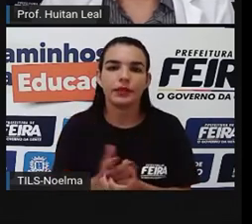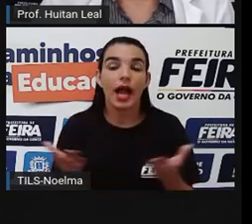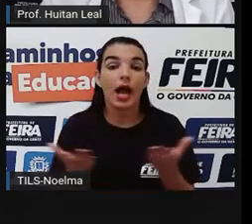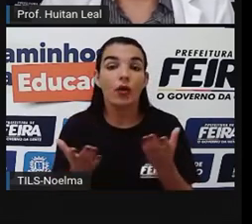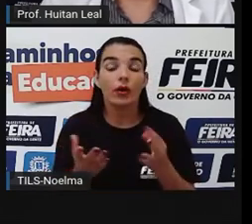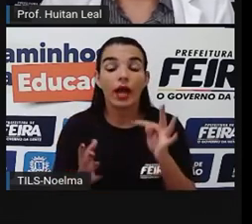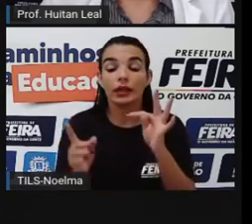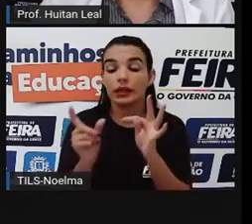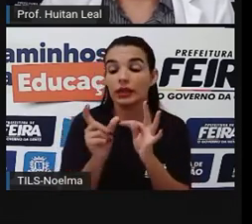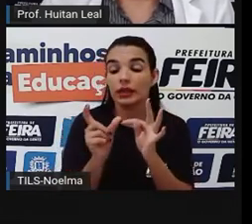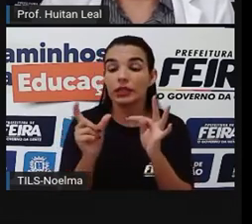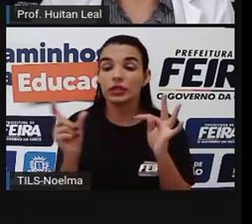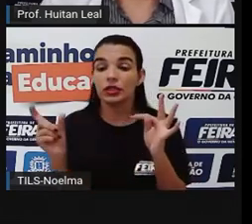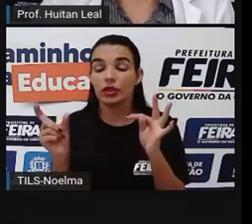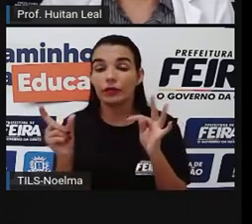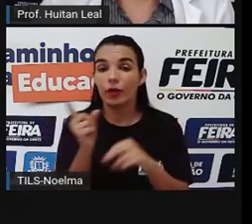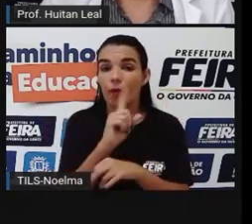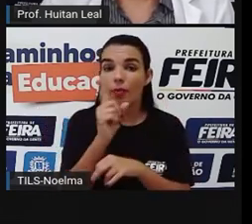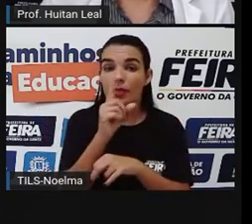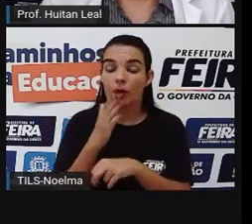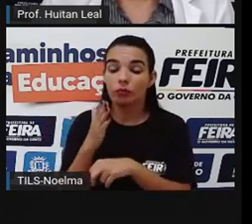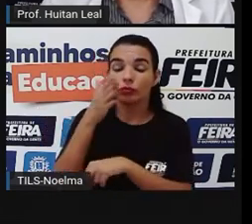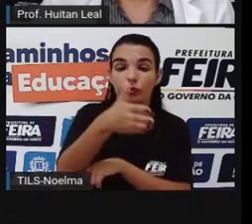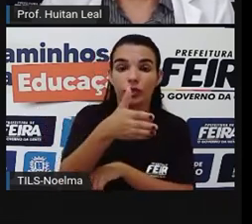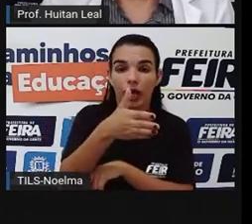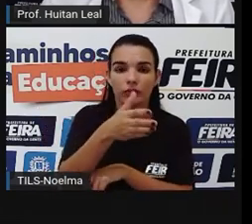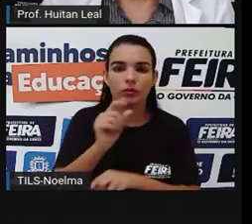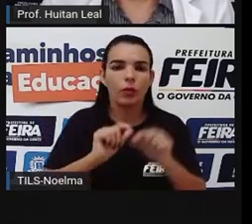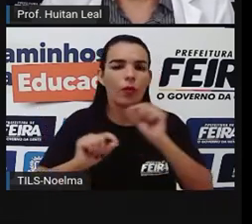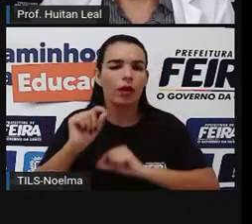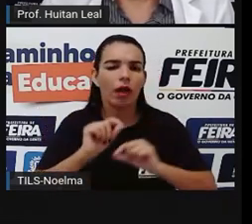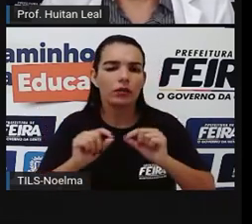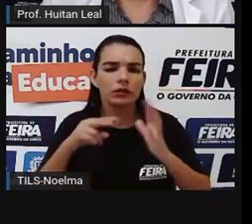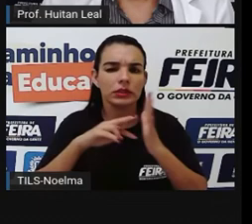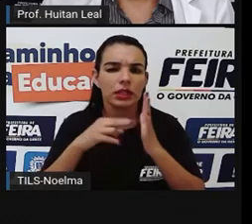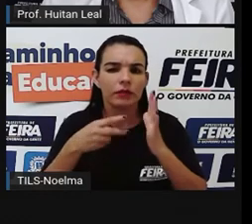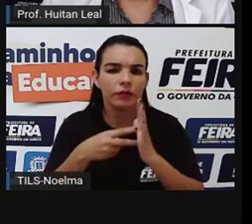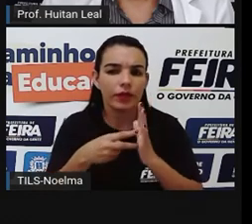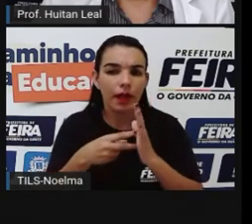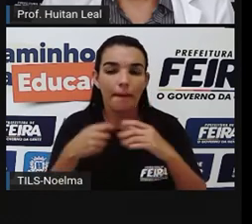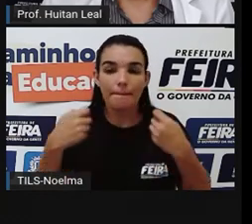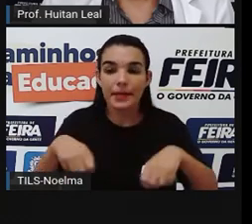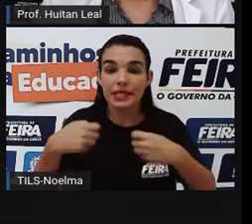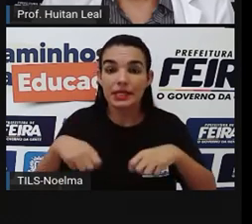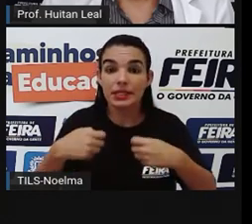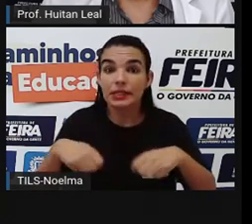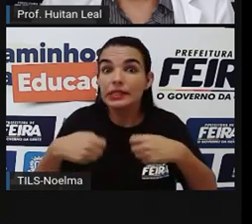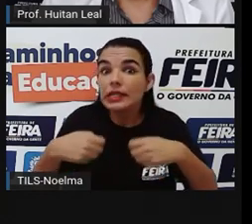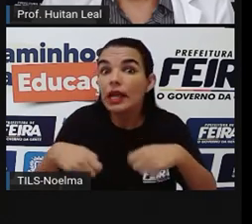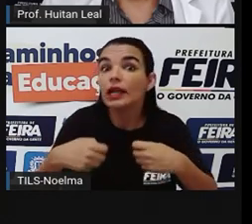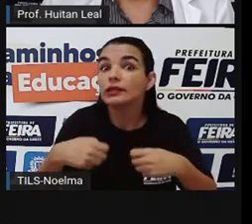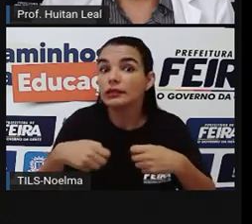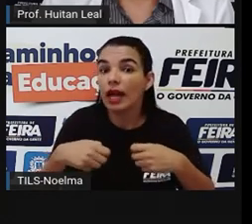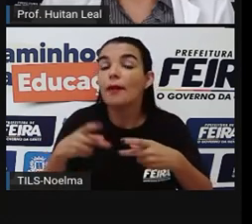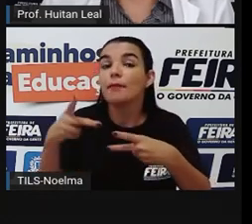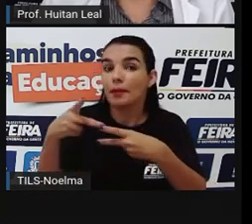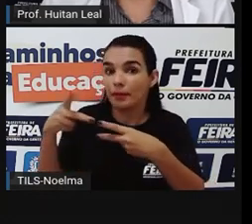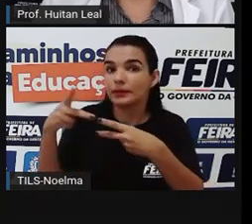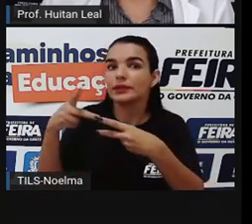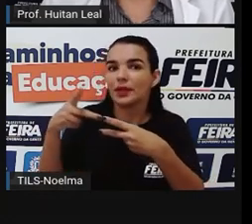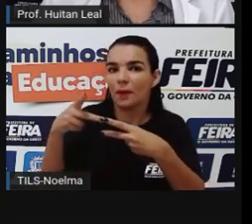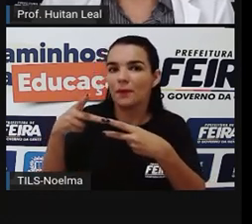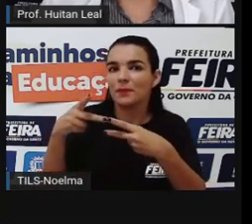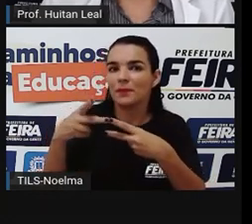Transitivo e indireto. Os verbos transitivos e indiretos são aqueles cujo complemento exige preposição.